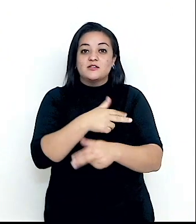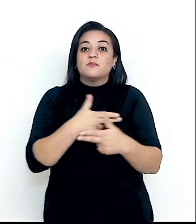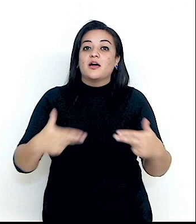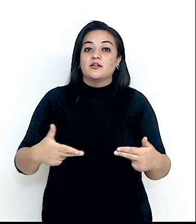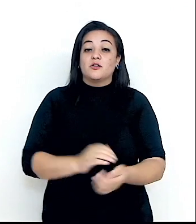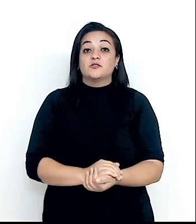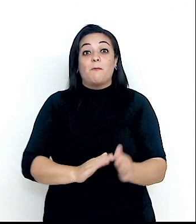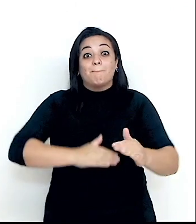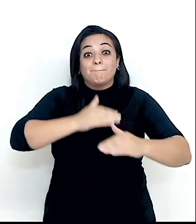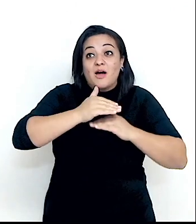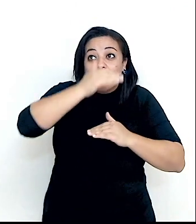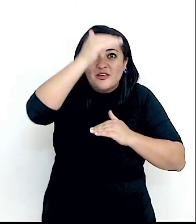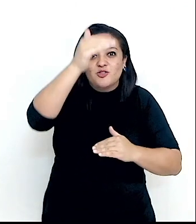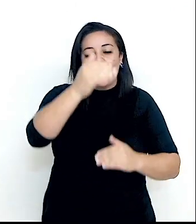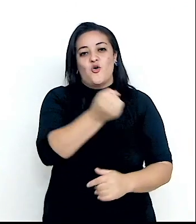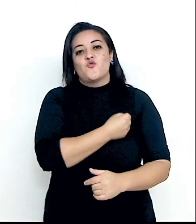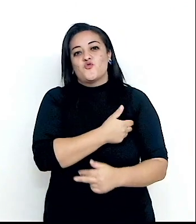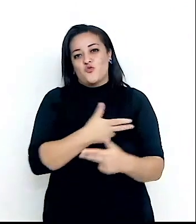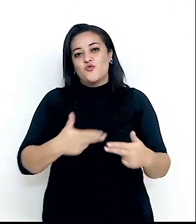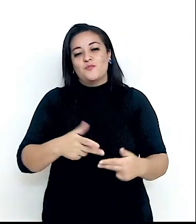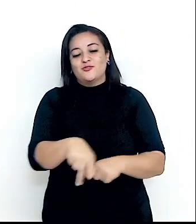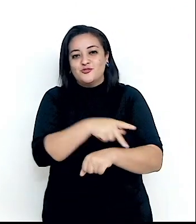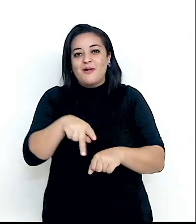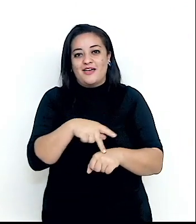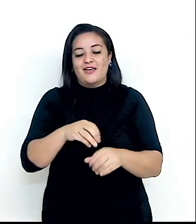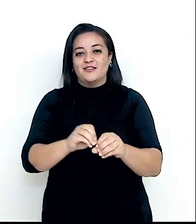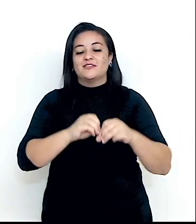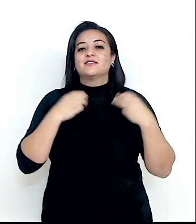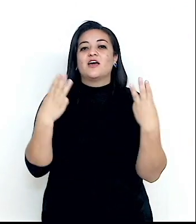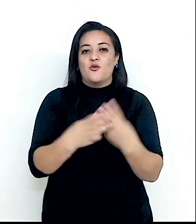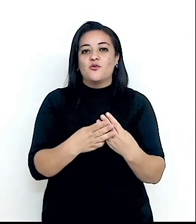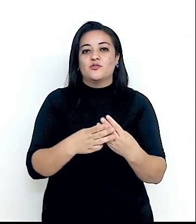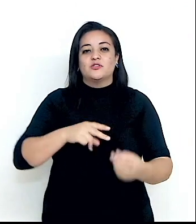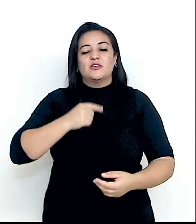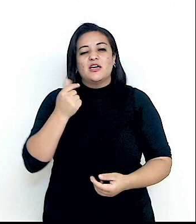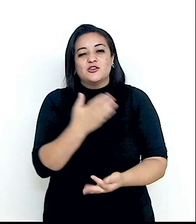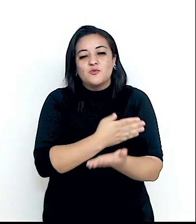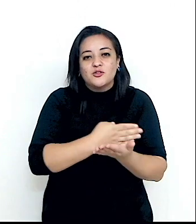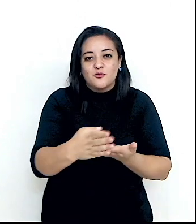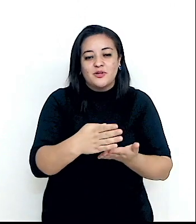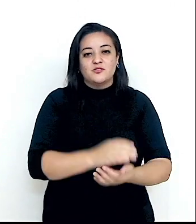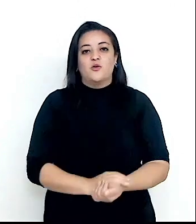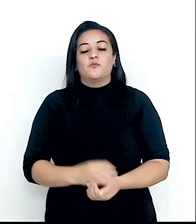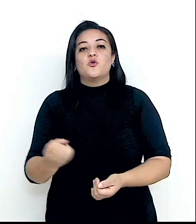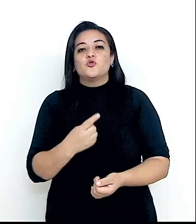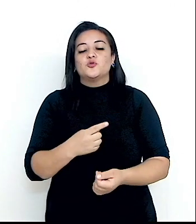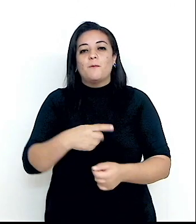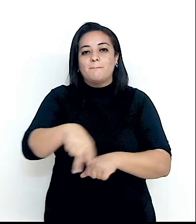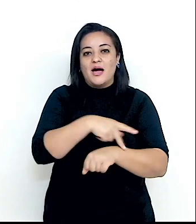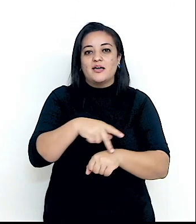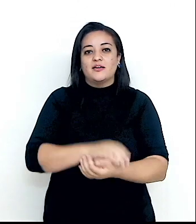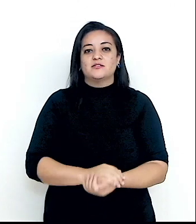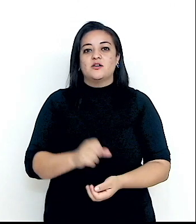quadruplicou o número de membros das Nações Unidas desde a sua fundação. O último país que entrou foi o